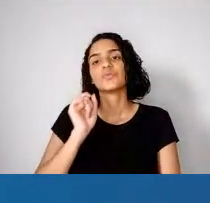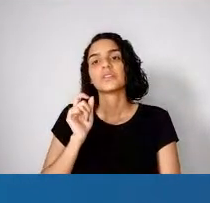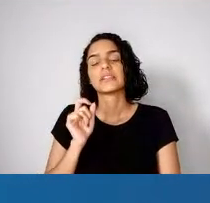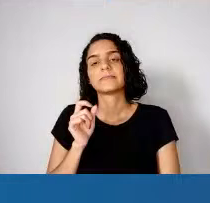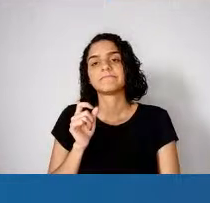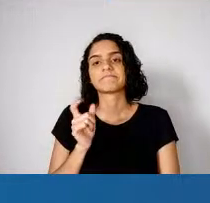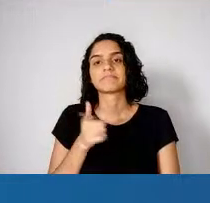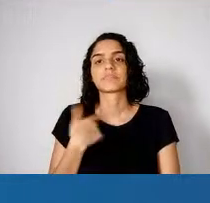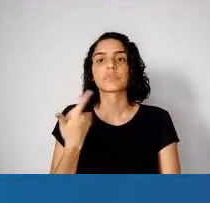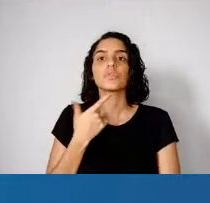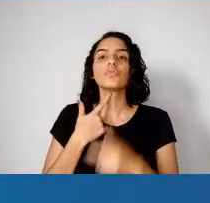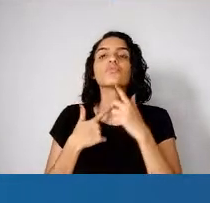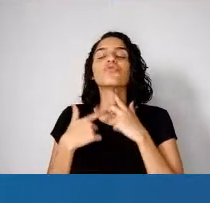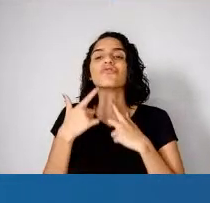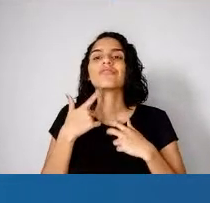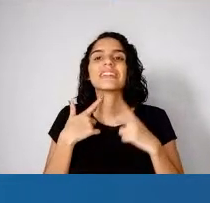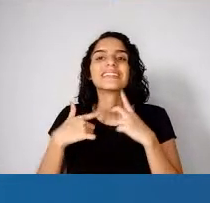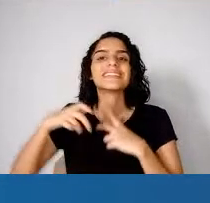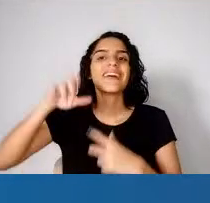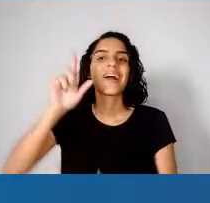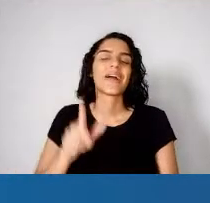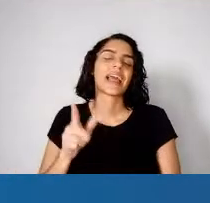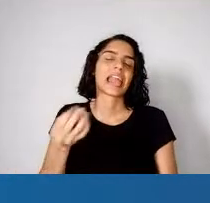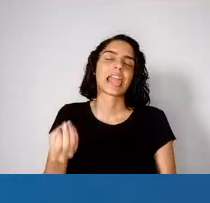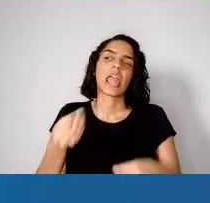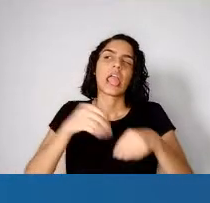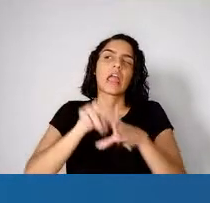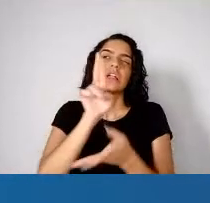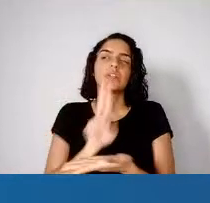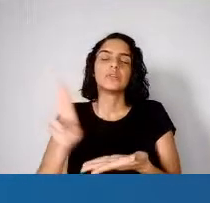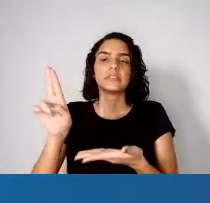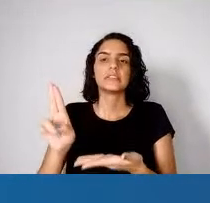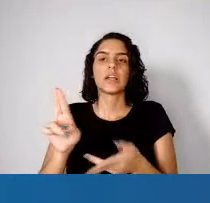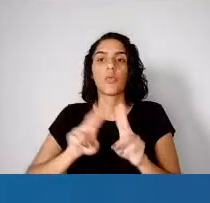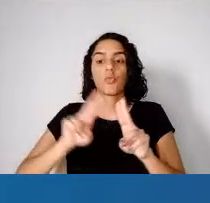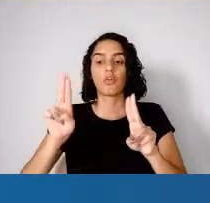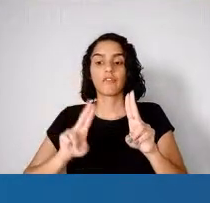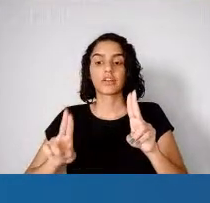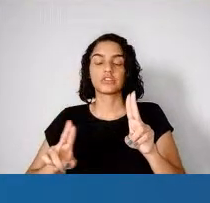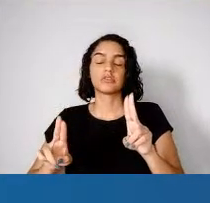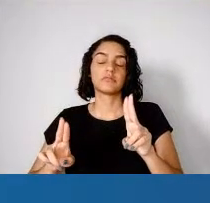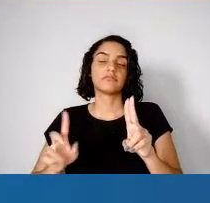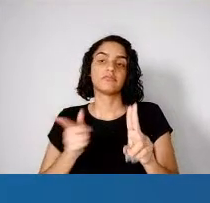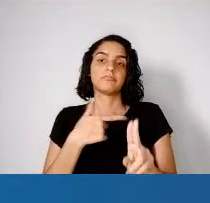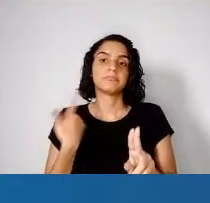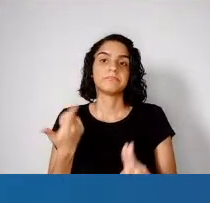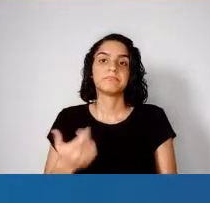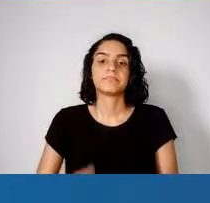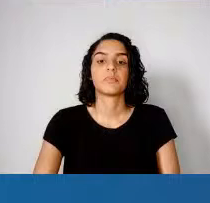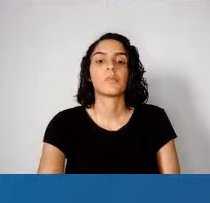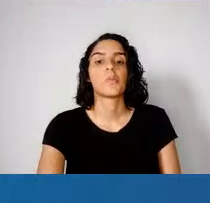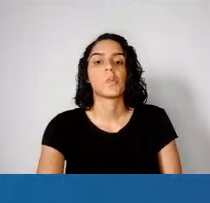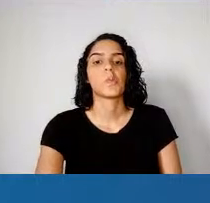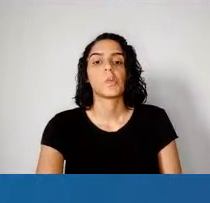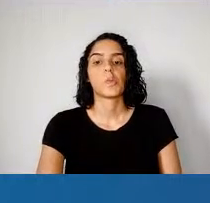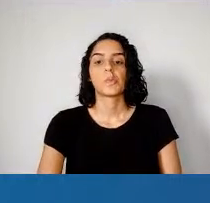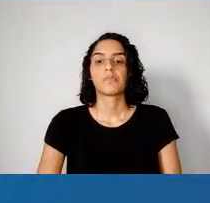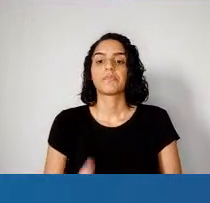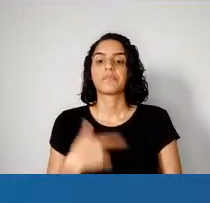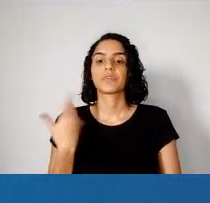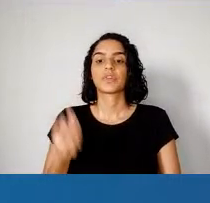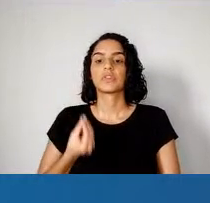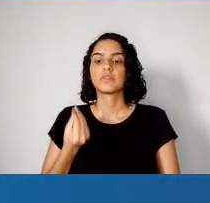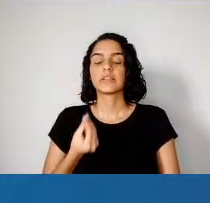universidade, né? Nós estamos aqui dentro de universidade, UFRJ, né? Nós somos de universidades, instituições de